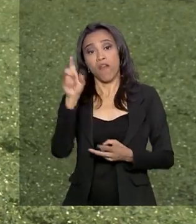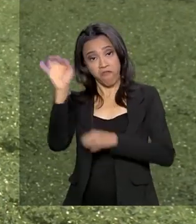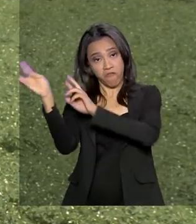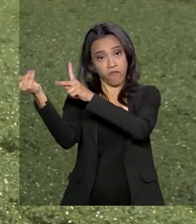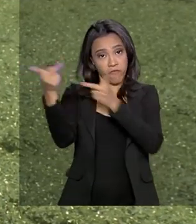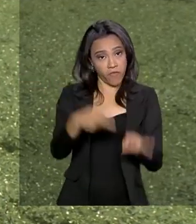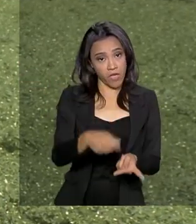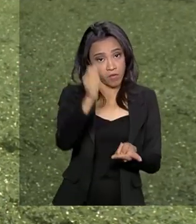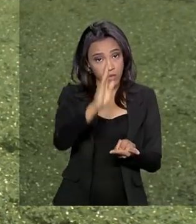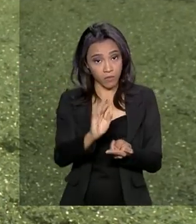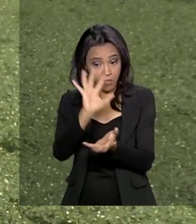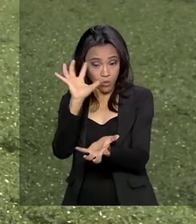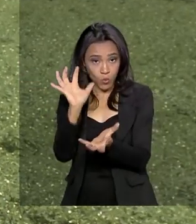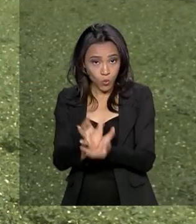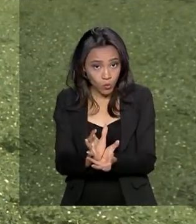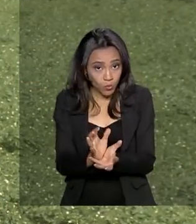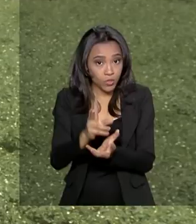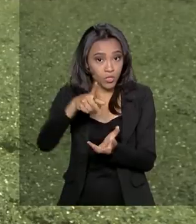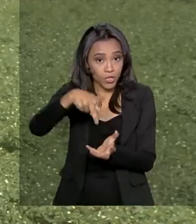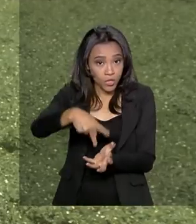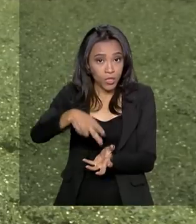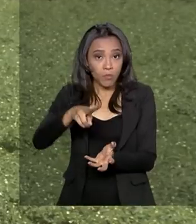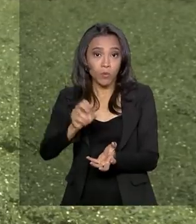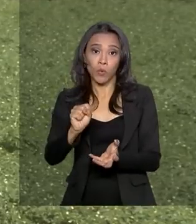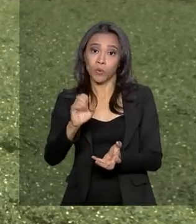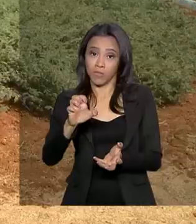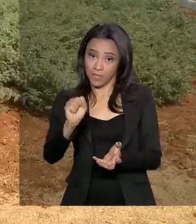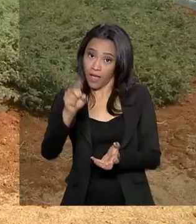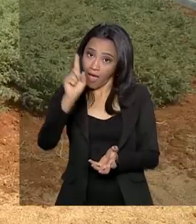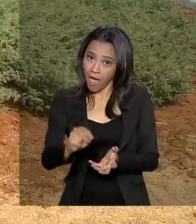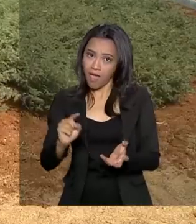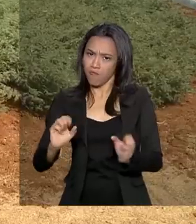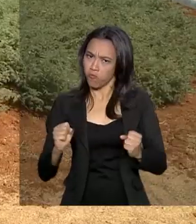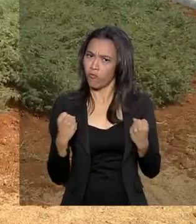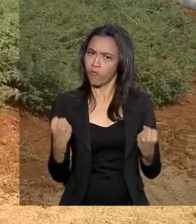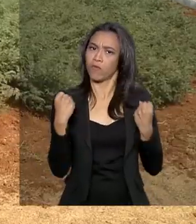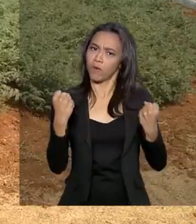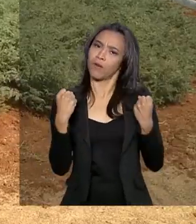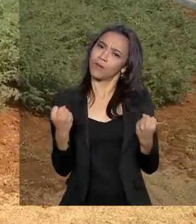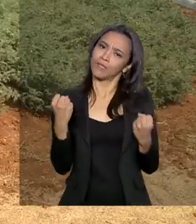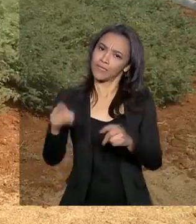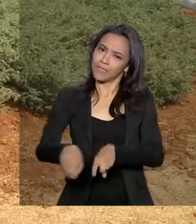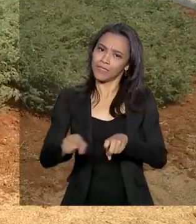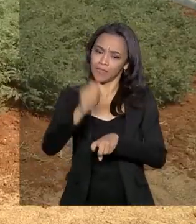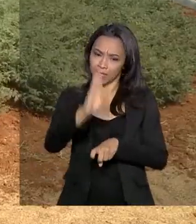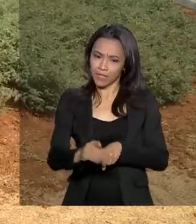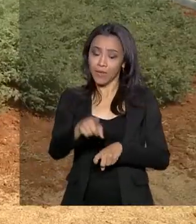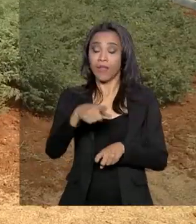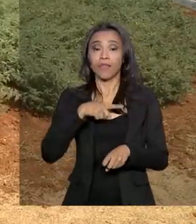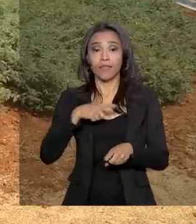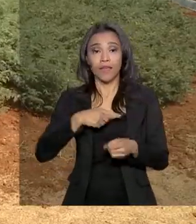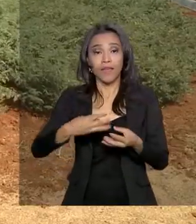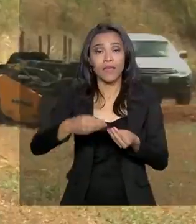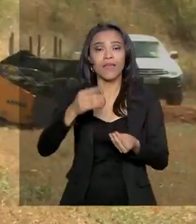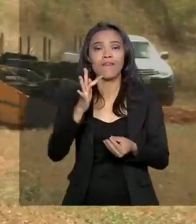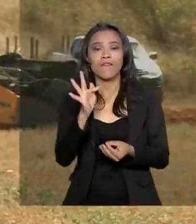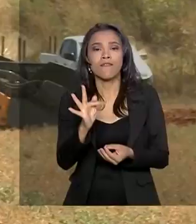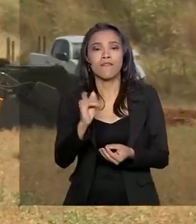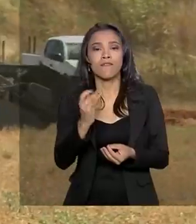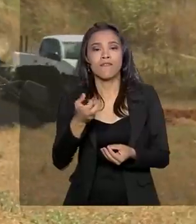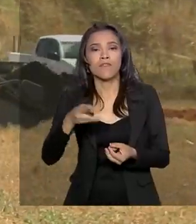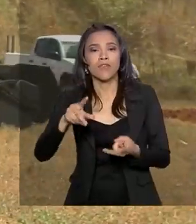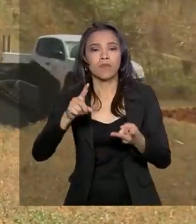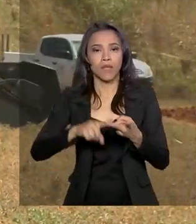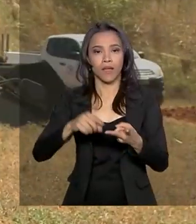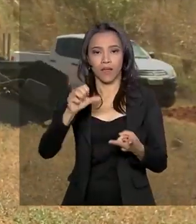as pulses são a aposta do agronegócio brasileiro. Os grãos são ricos em proteínas e fibras, antioxidantes, sais